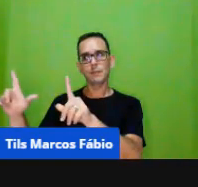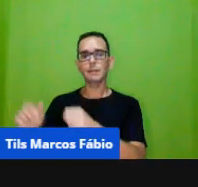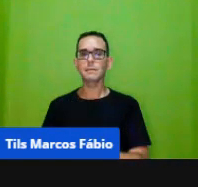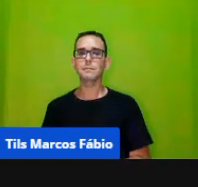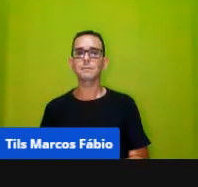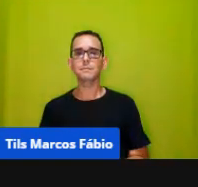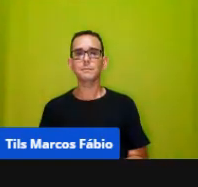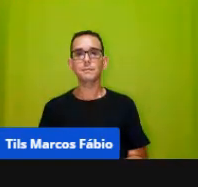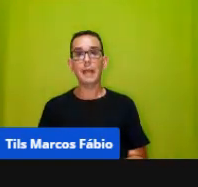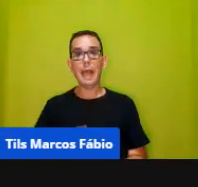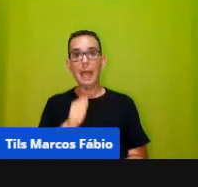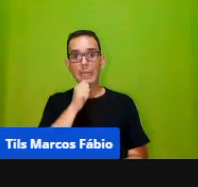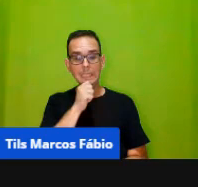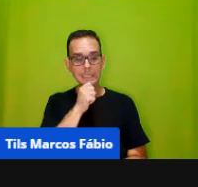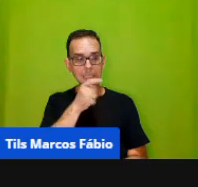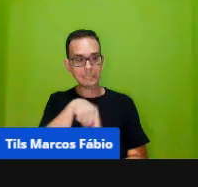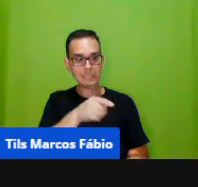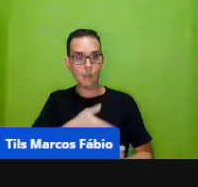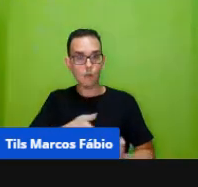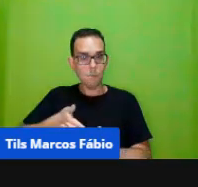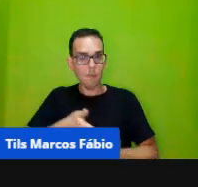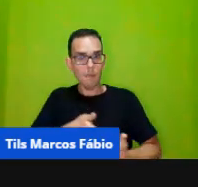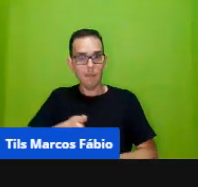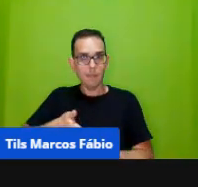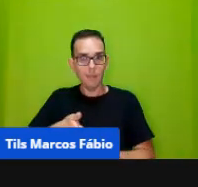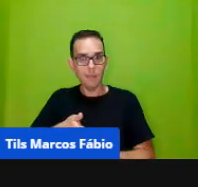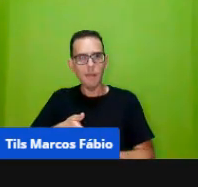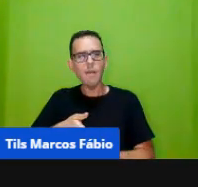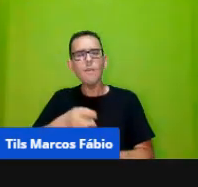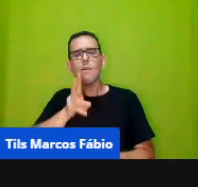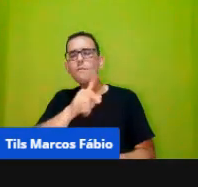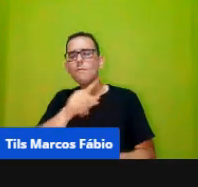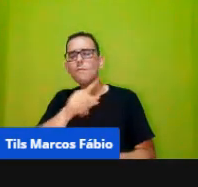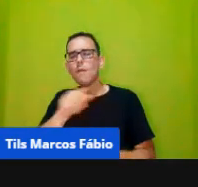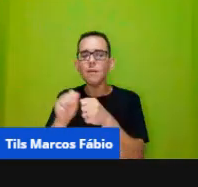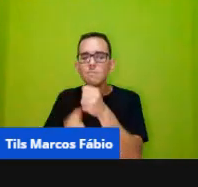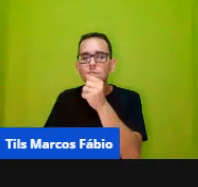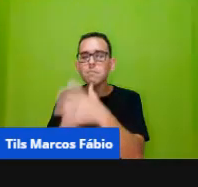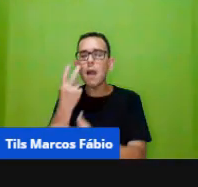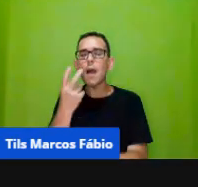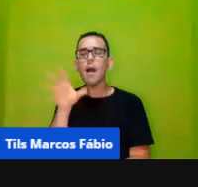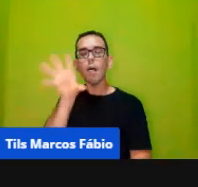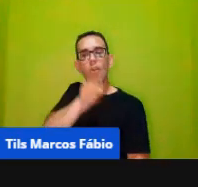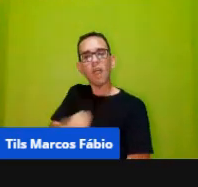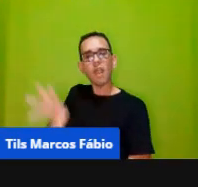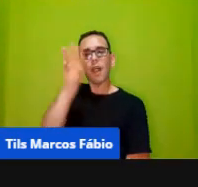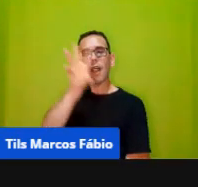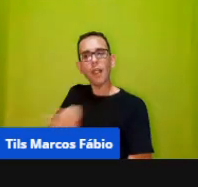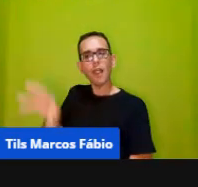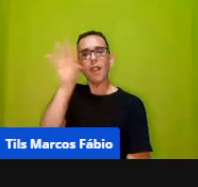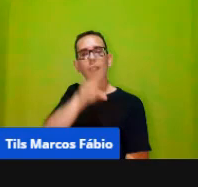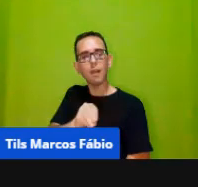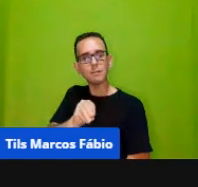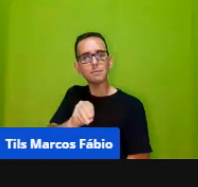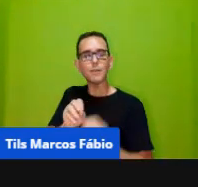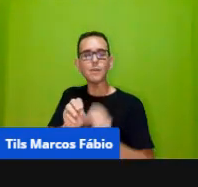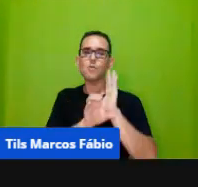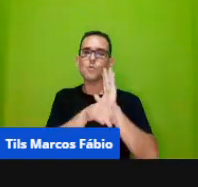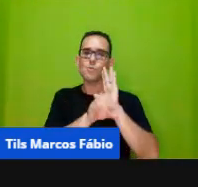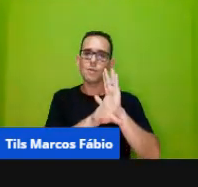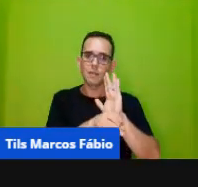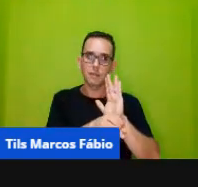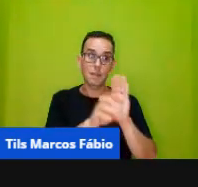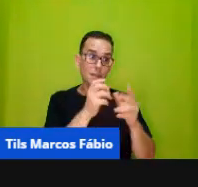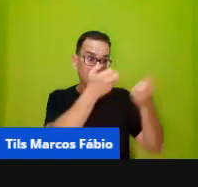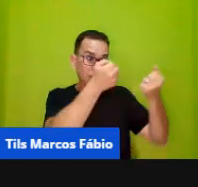Ainda com os bebês, a gente vai falar sobre a verbalização desses conceitos, né? Já falamos sobre as propriedades dos objetos e dos